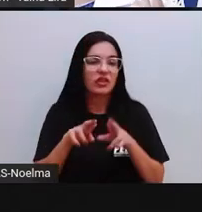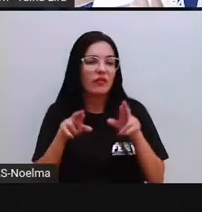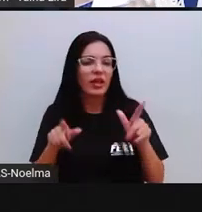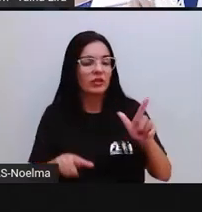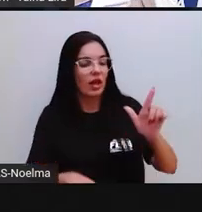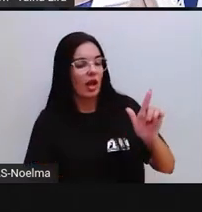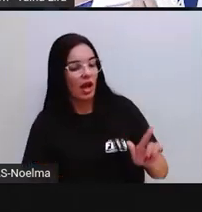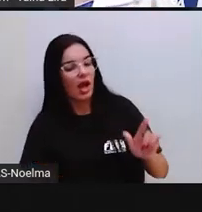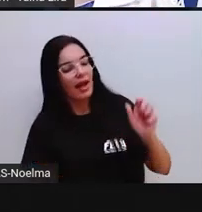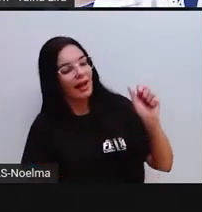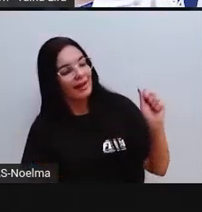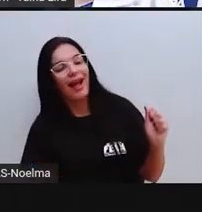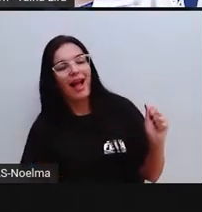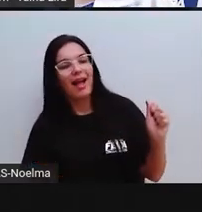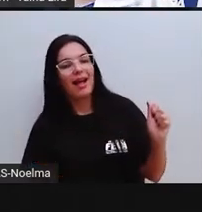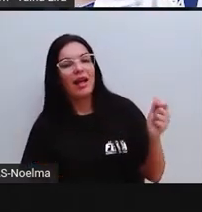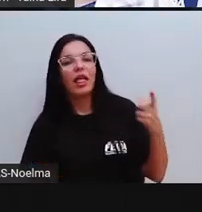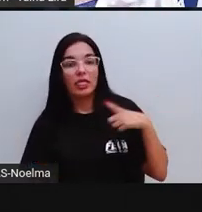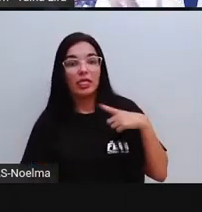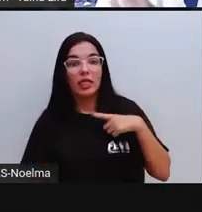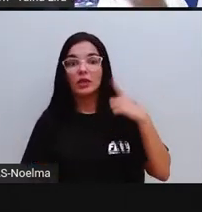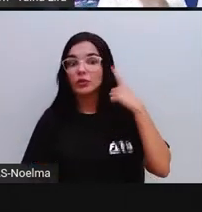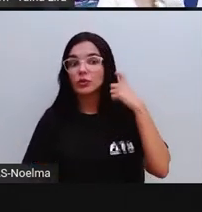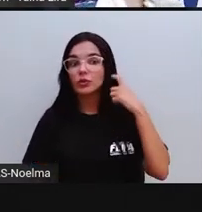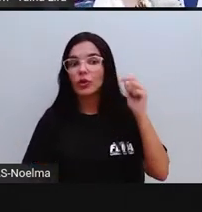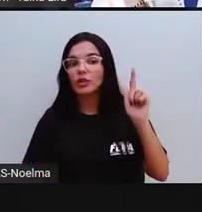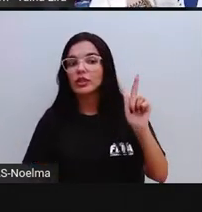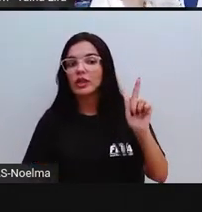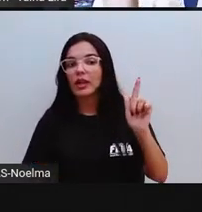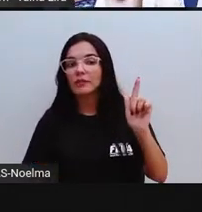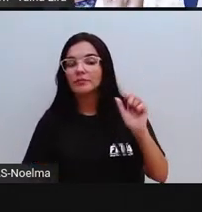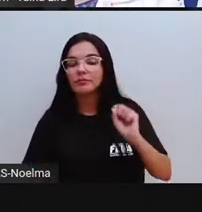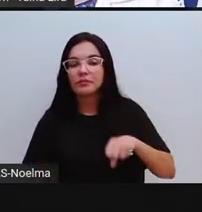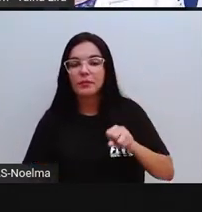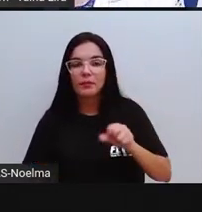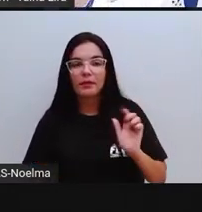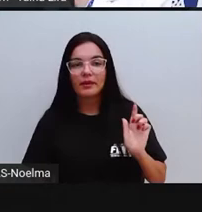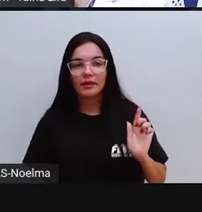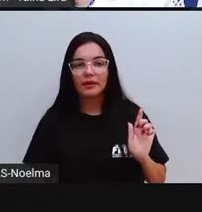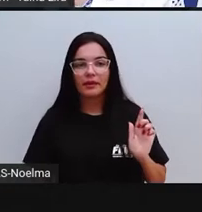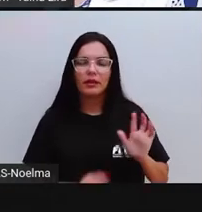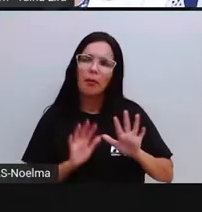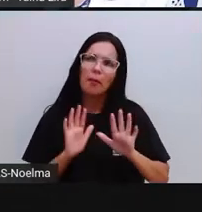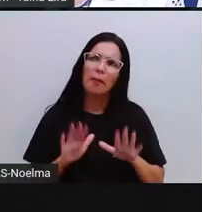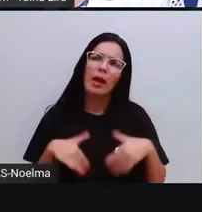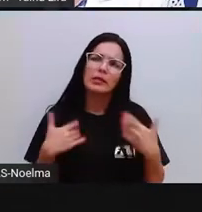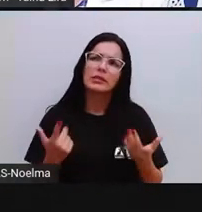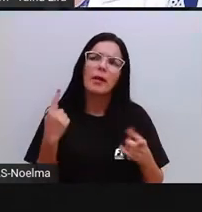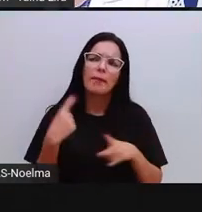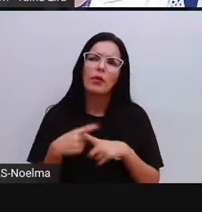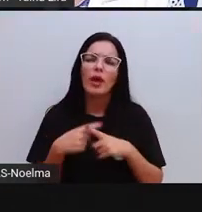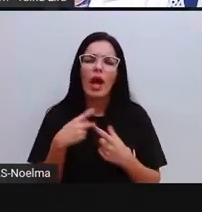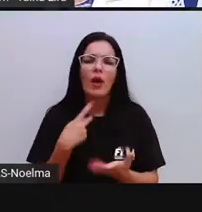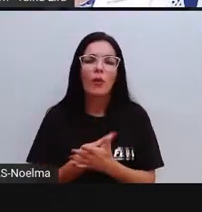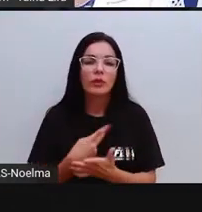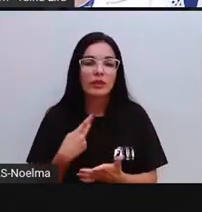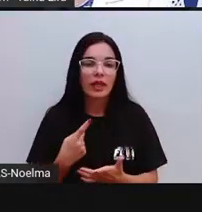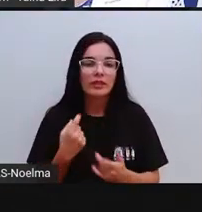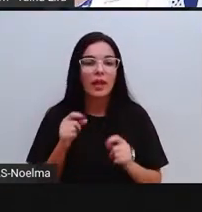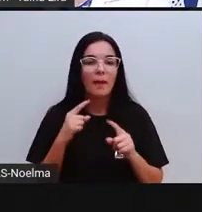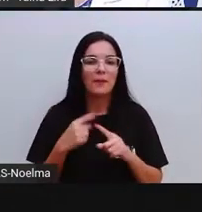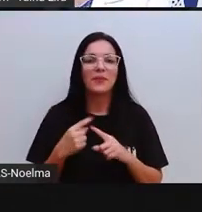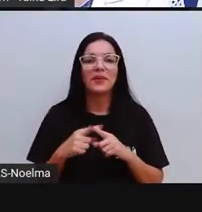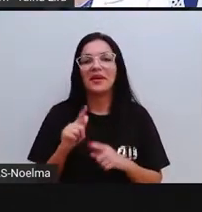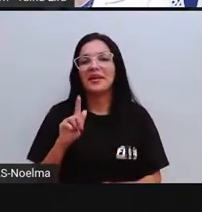galinha. Aí ela tem som de G. Mas, Pró, por que será que isso acontece? Bom, a letra G